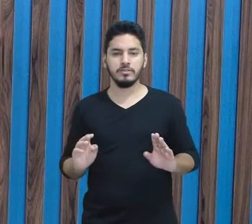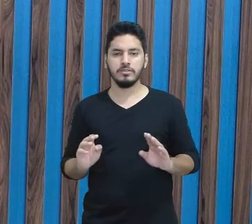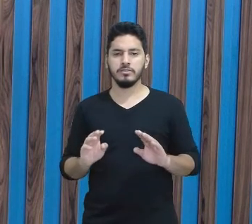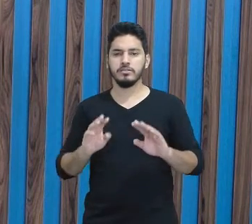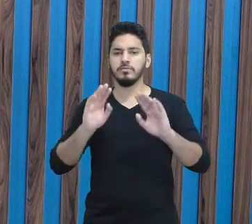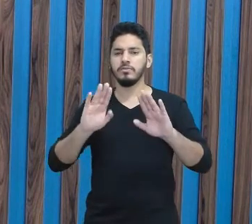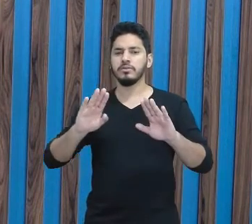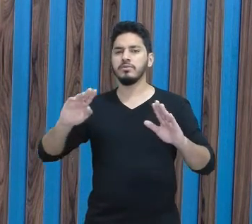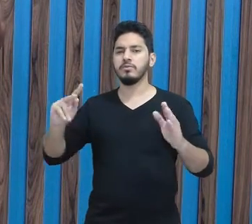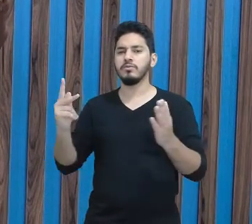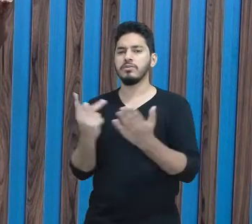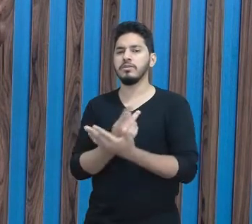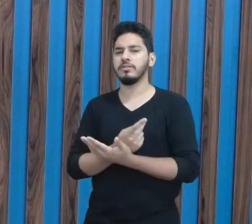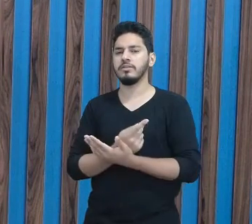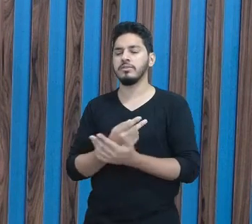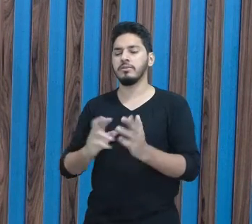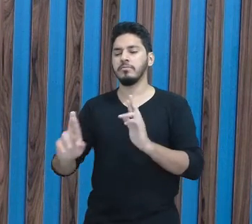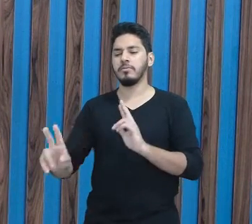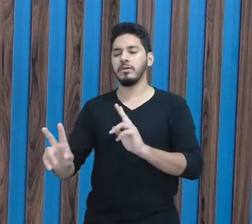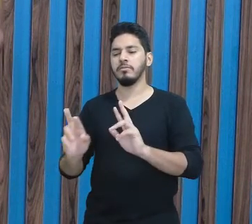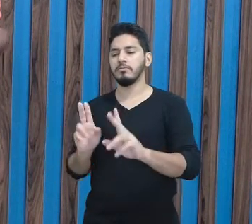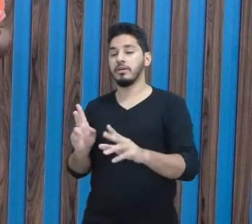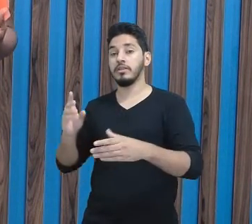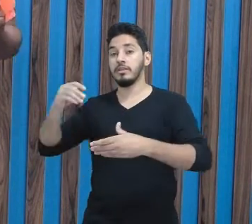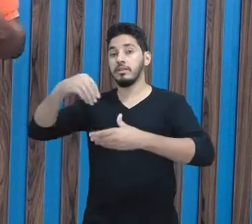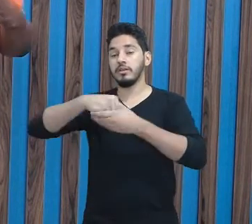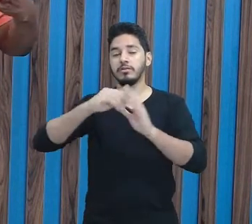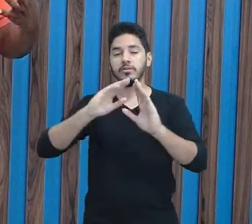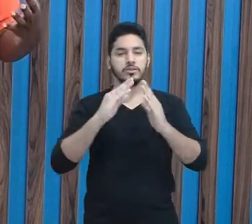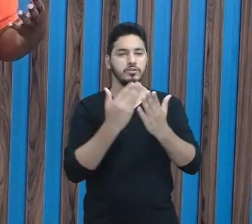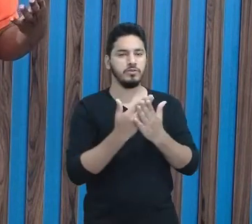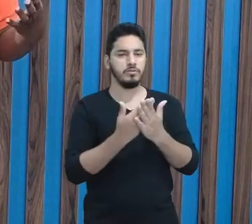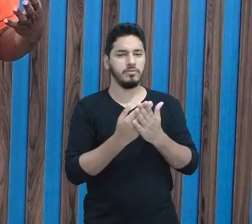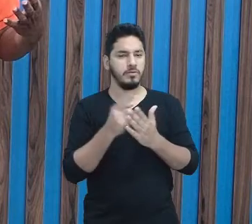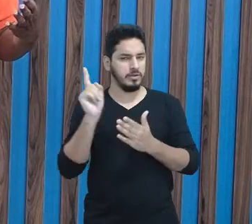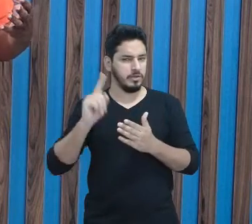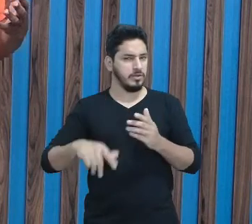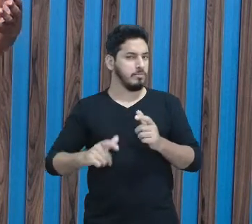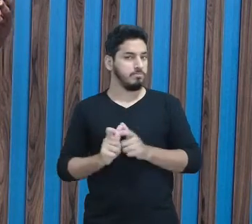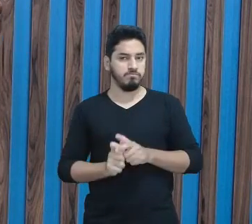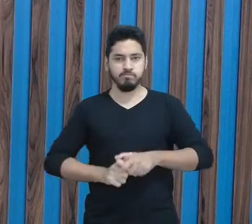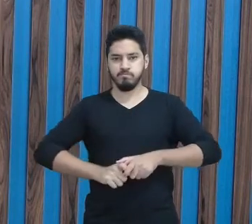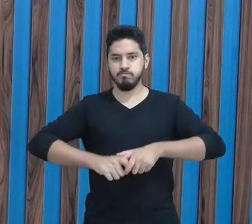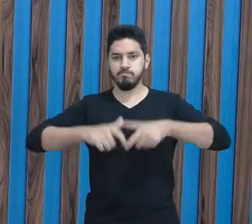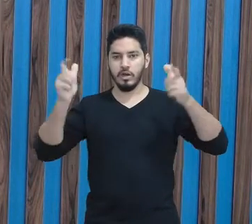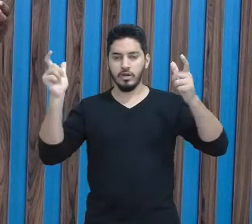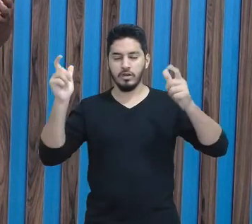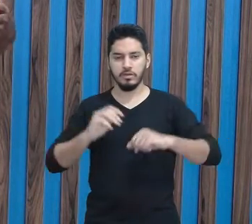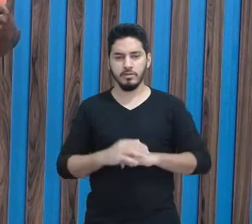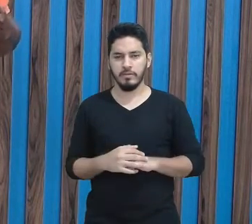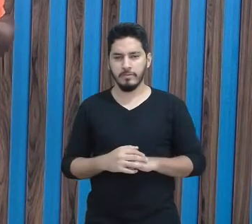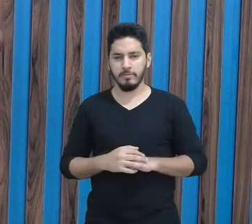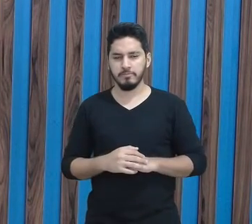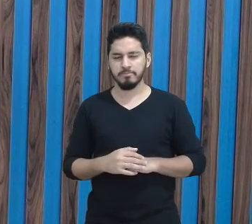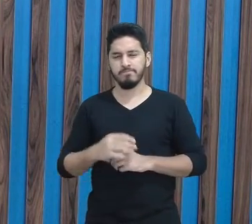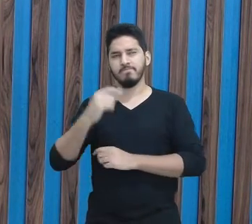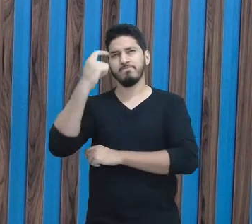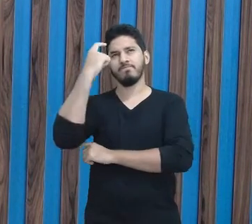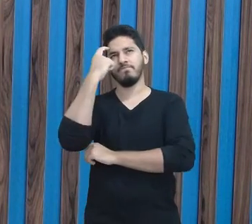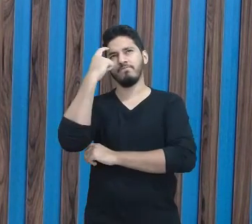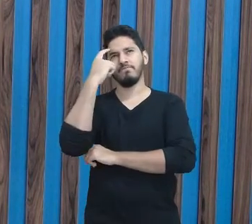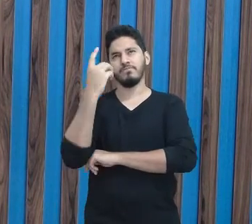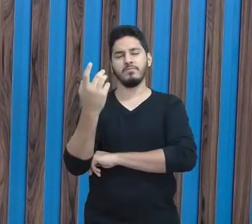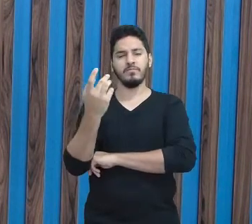quando isso acontece, existe essa diversidade na escola? Será que é muito maior a diversidade? Será que na escola